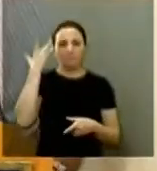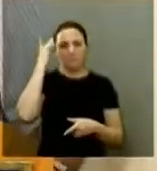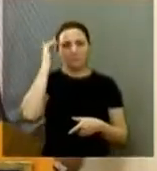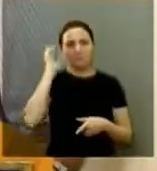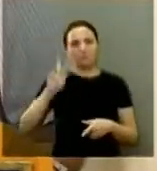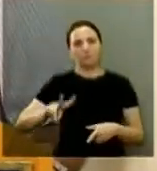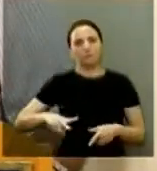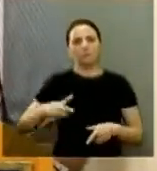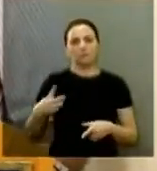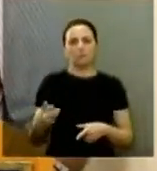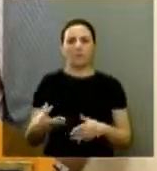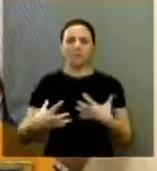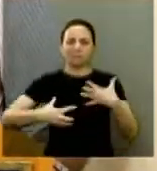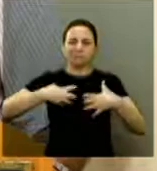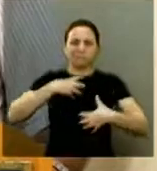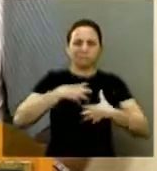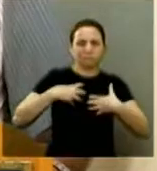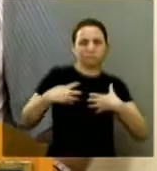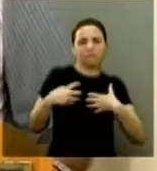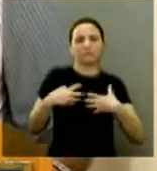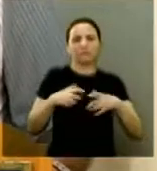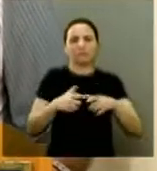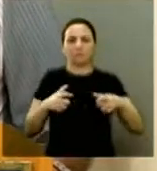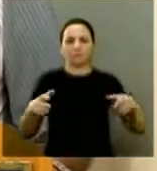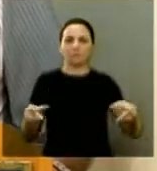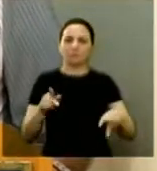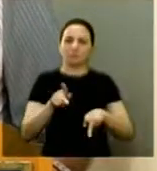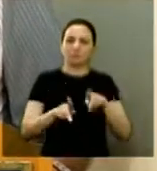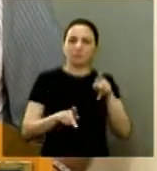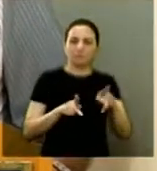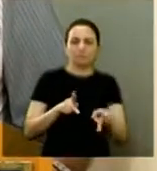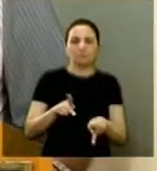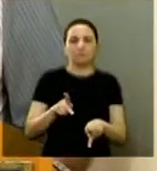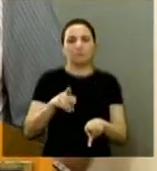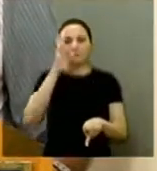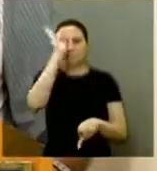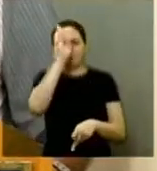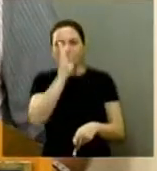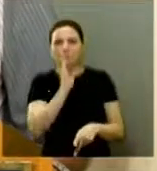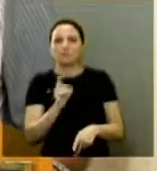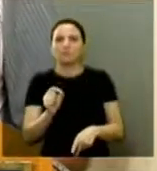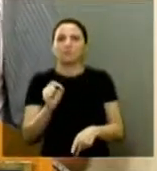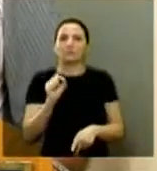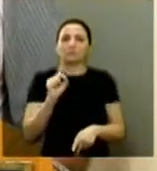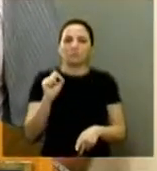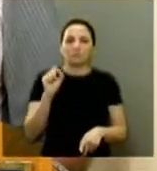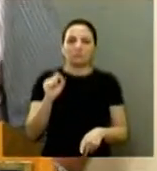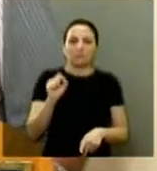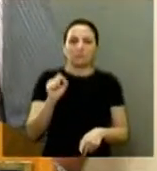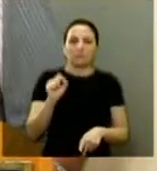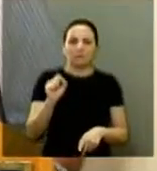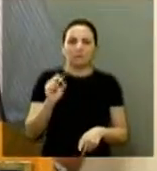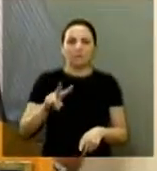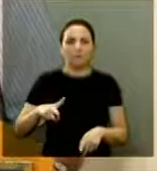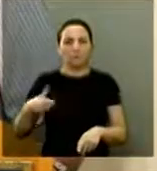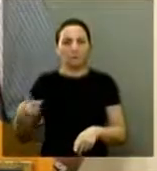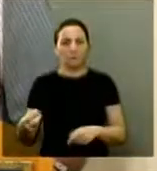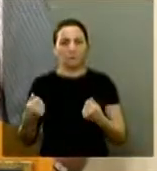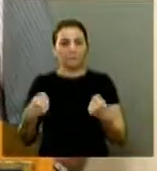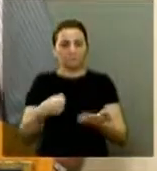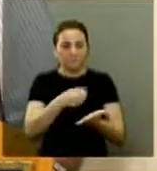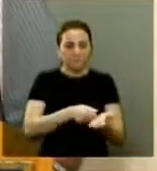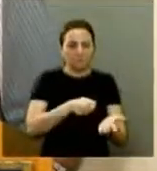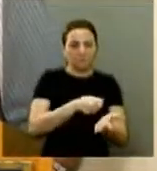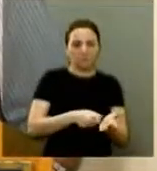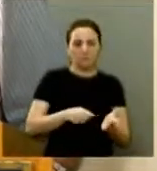contra isso que eu me revolto é contra isso que a grande maioria da população brasileira se revolta e é contra isso e acho que devemos cobrar de